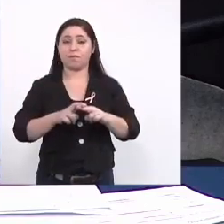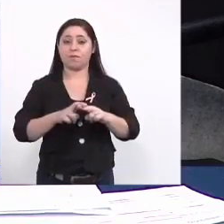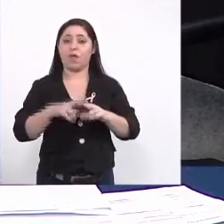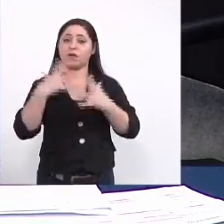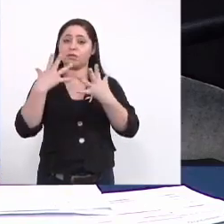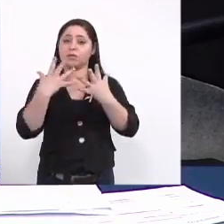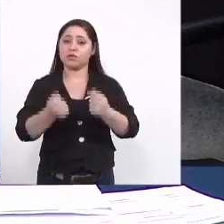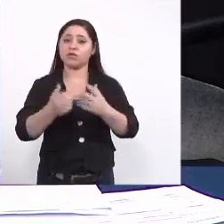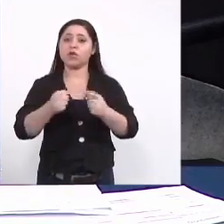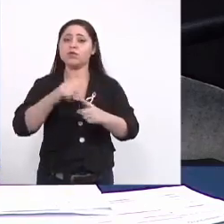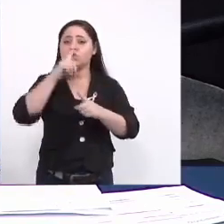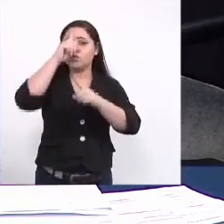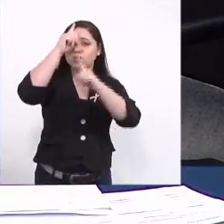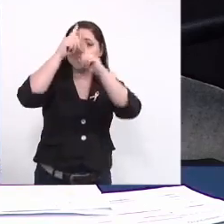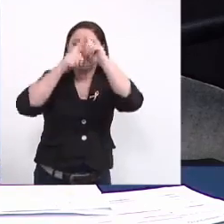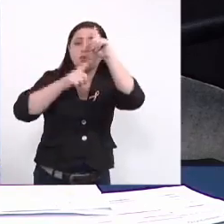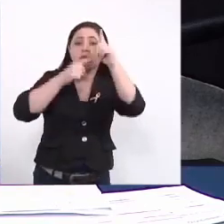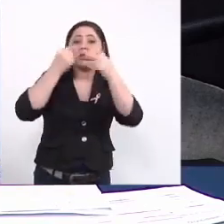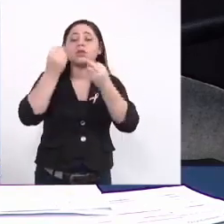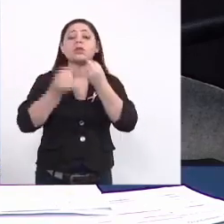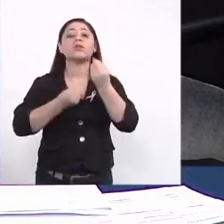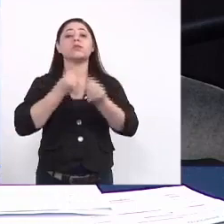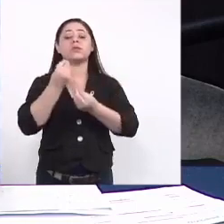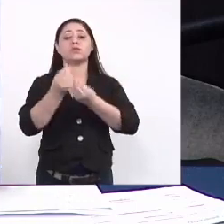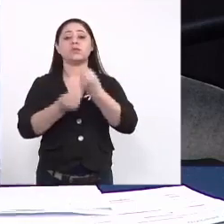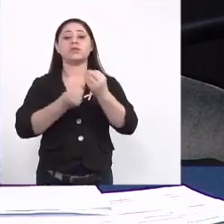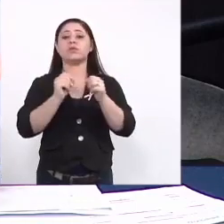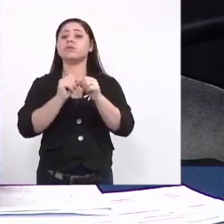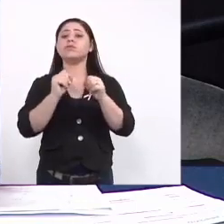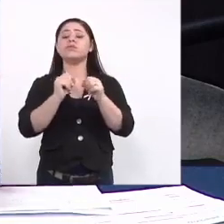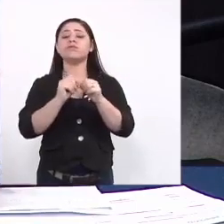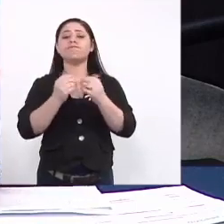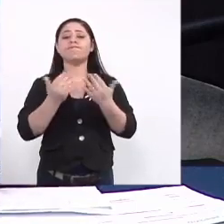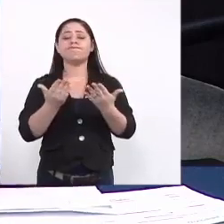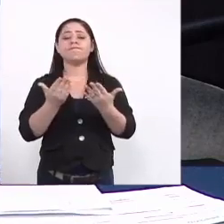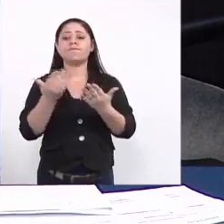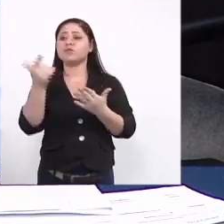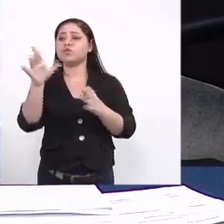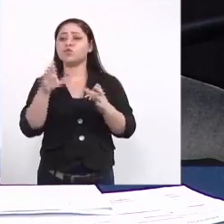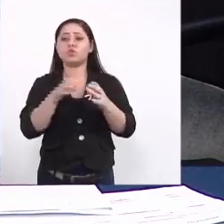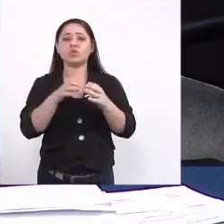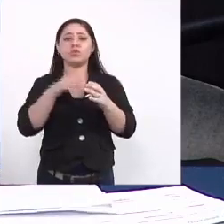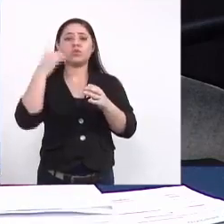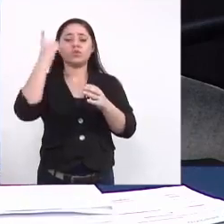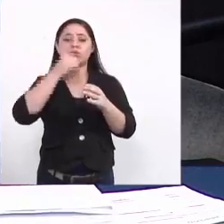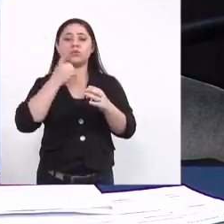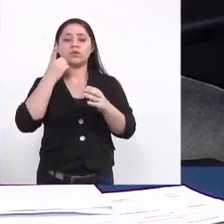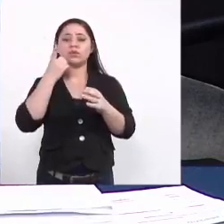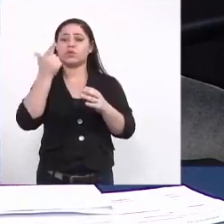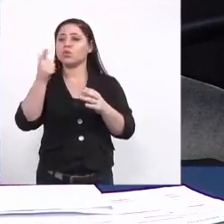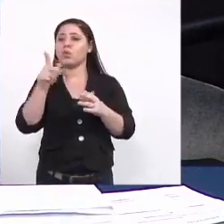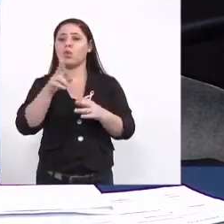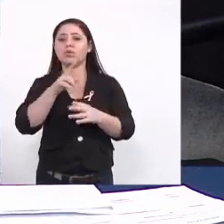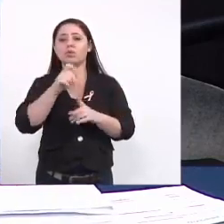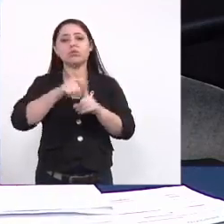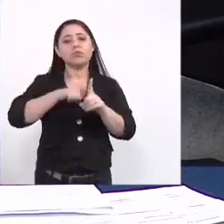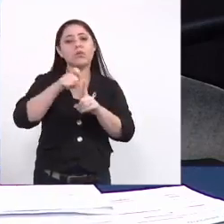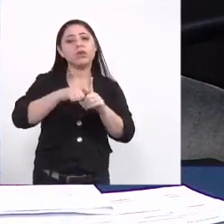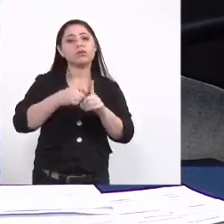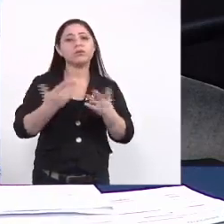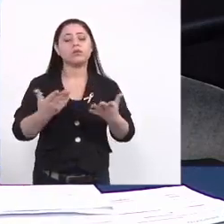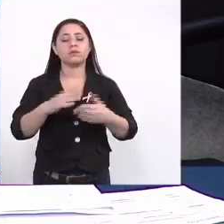aceitando ideias né como que nós fazemos em outras frentes em outros meses né